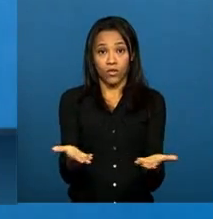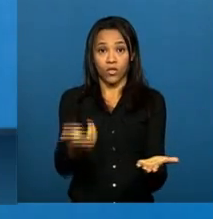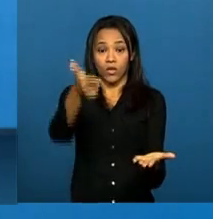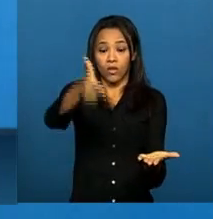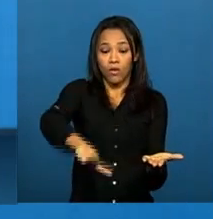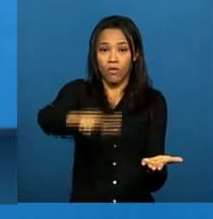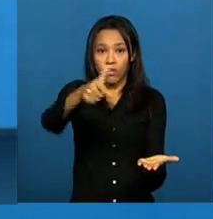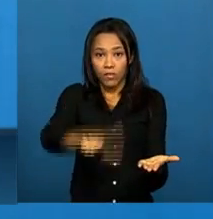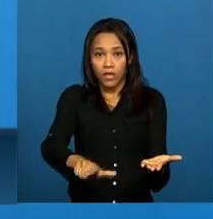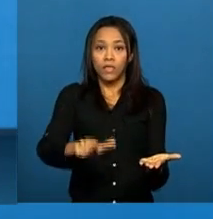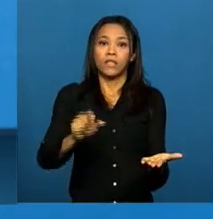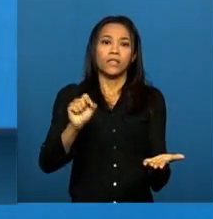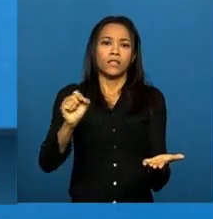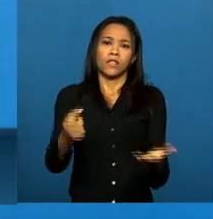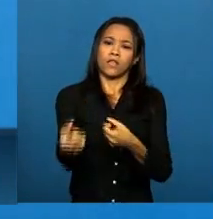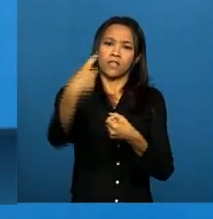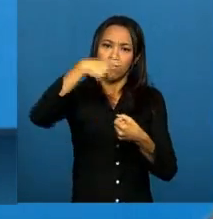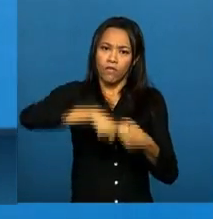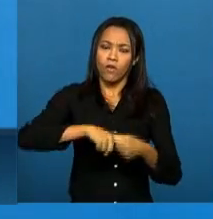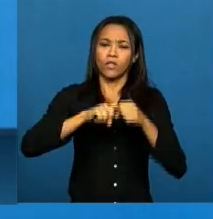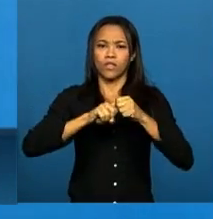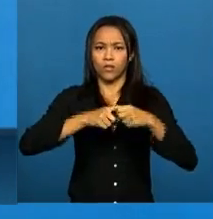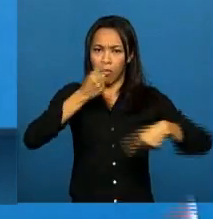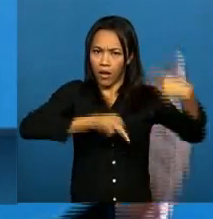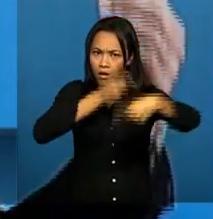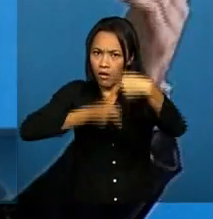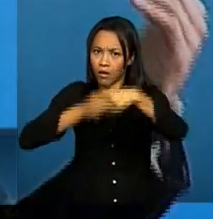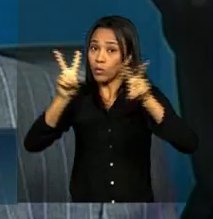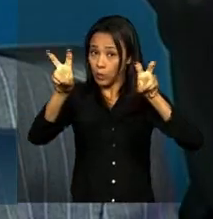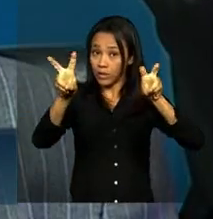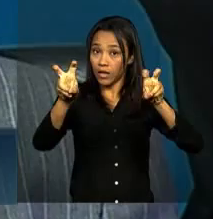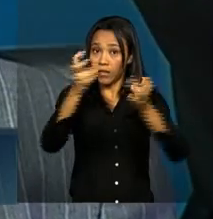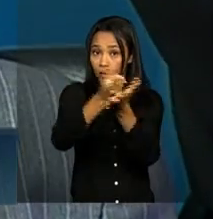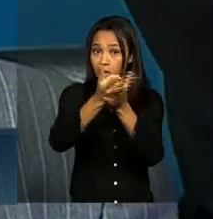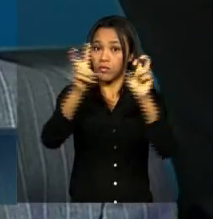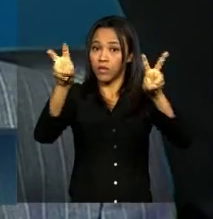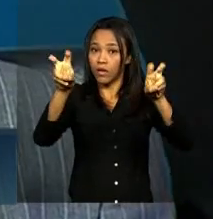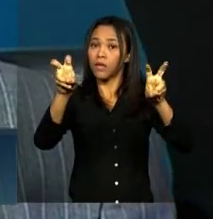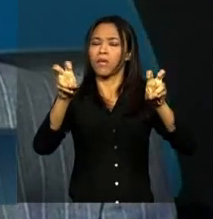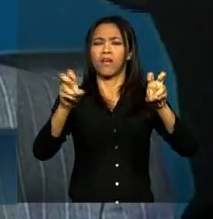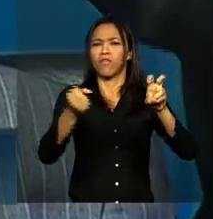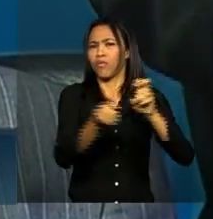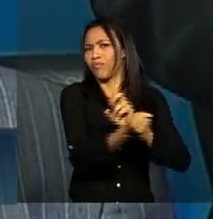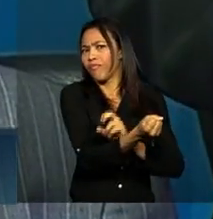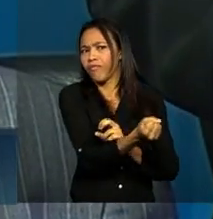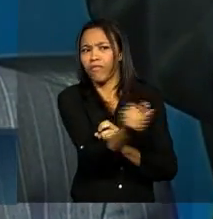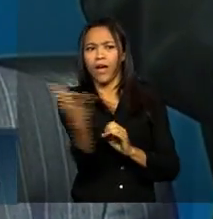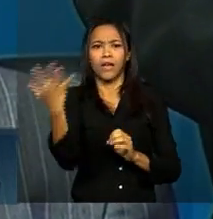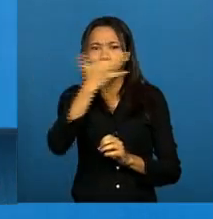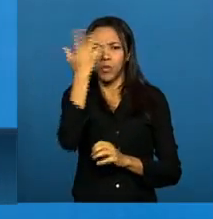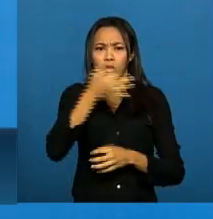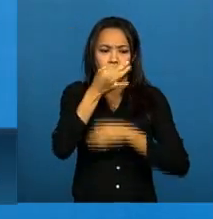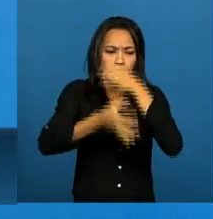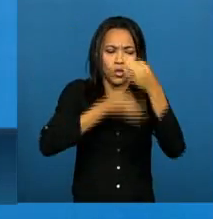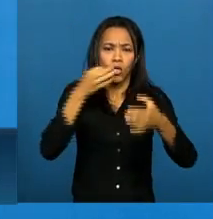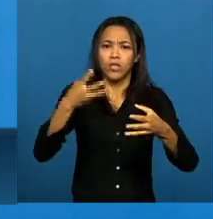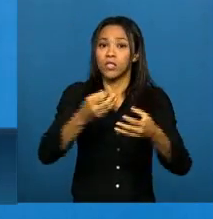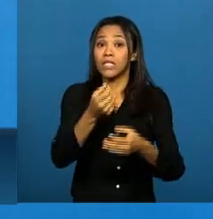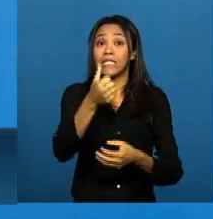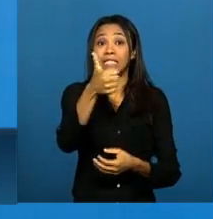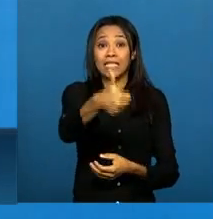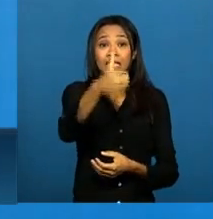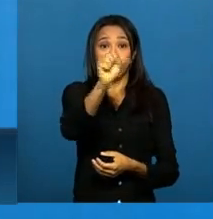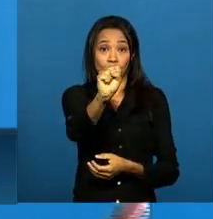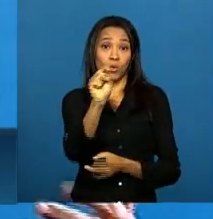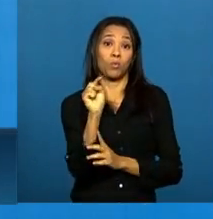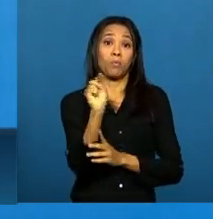processo sendo retomado. Naquele momento, foram mais de 2 mil contribuições e 18 mil visitas à